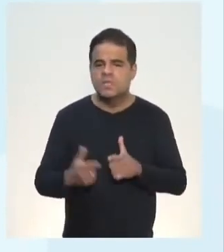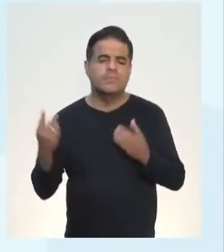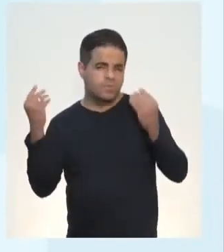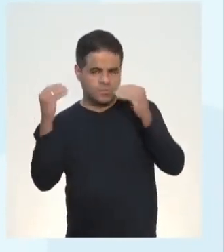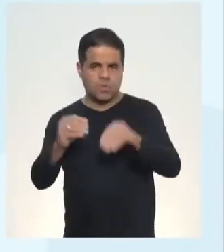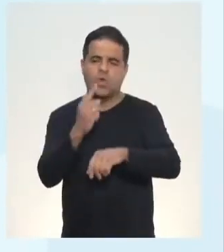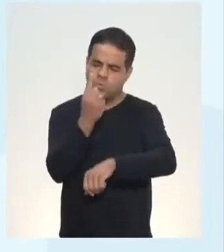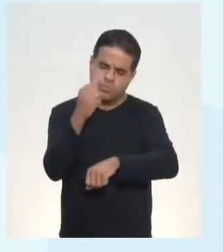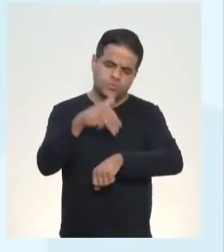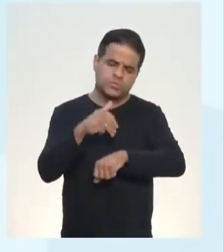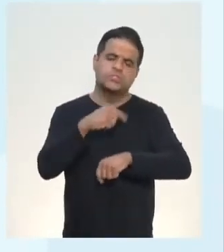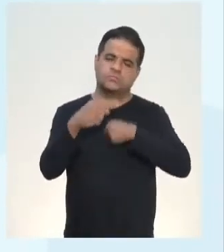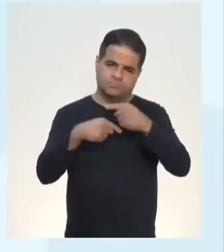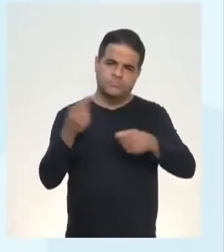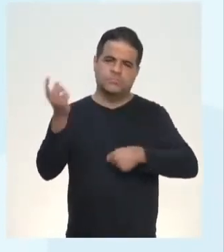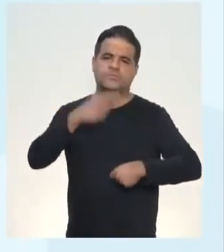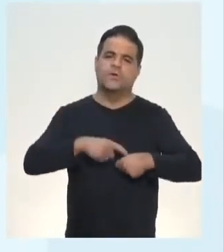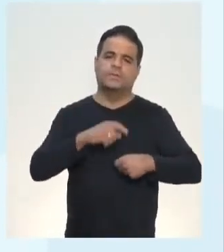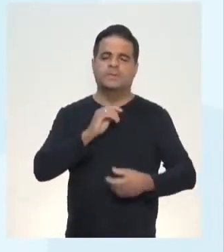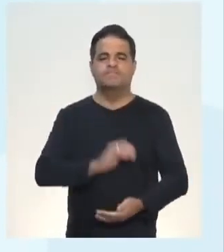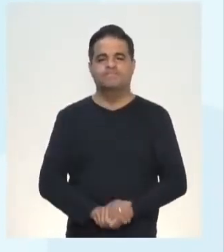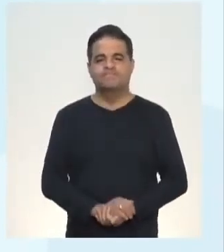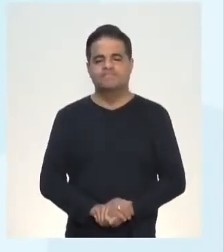vou deixar um minutinho e a gente já volta.